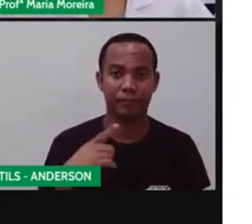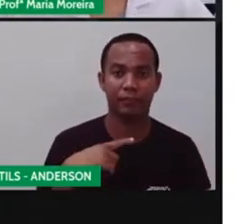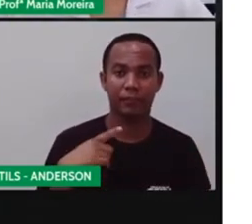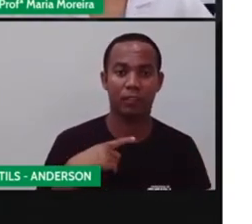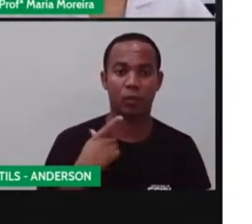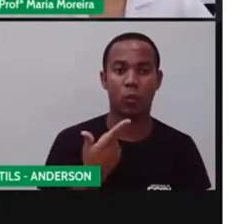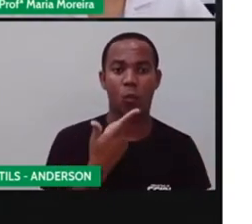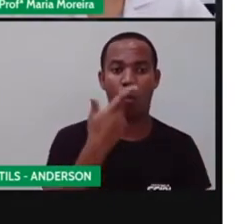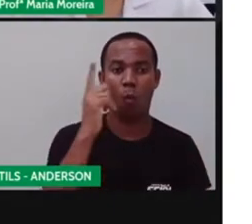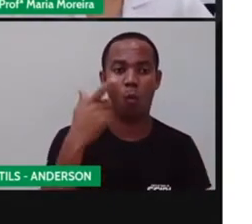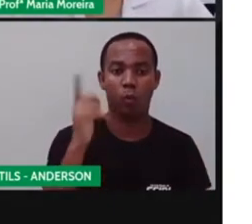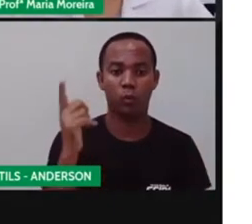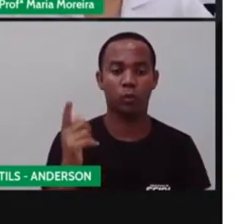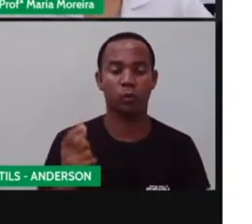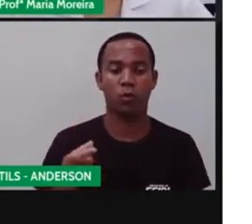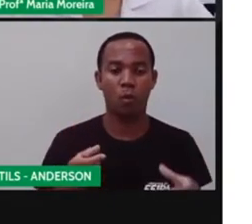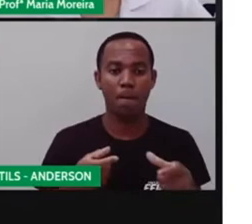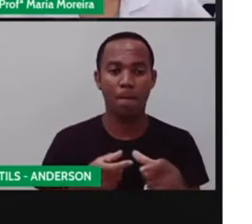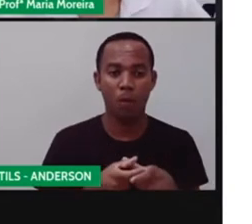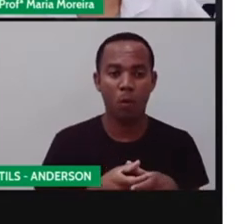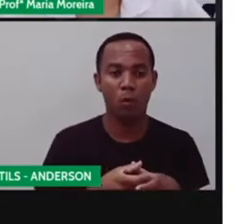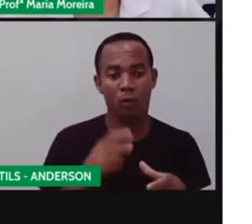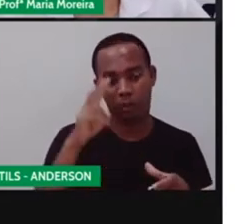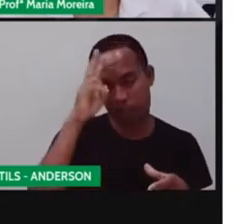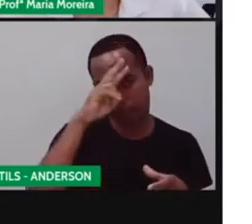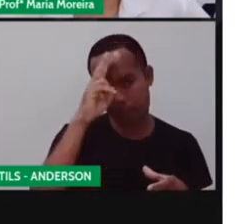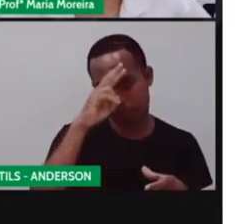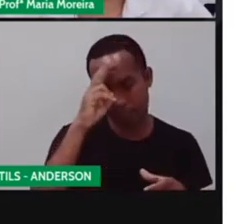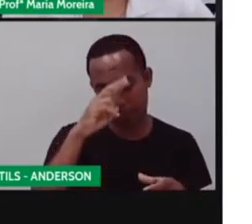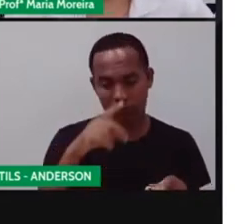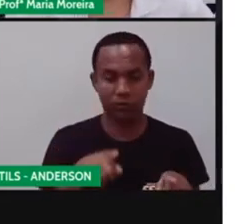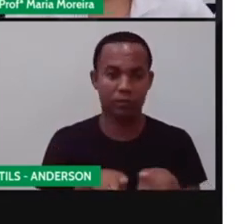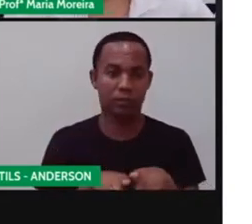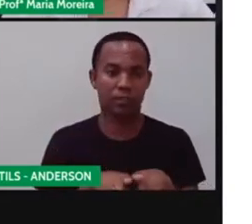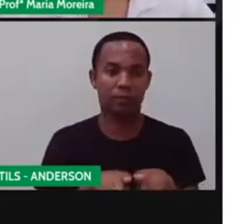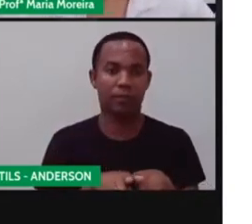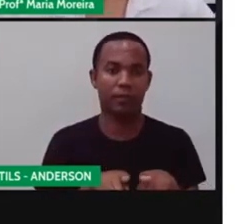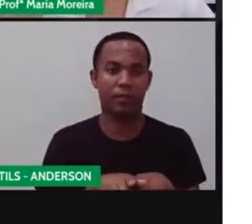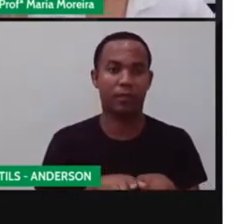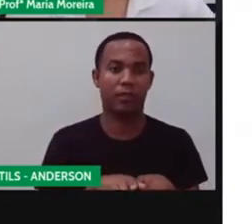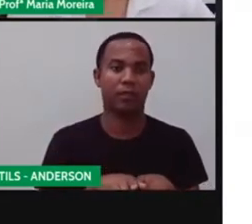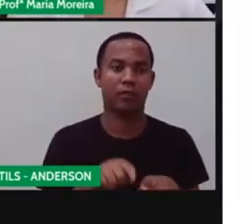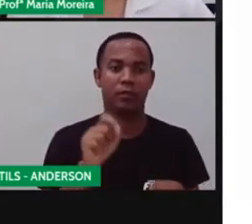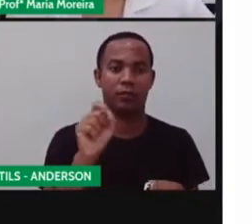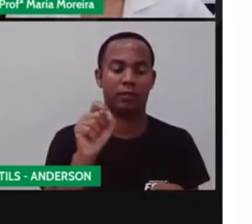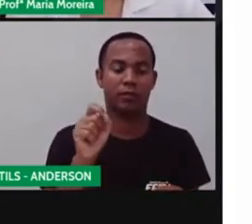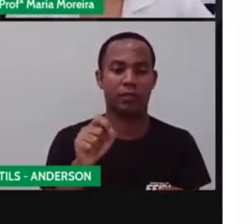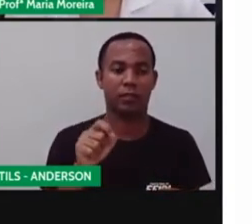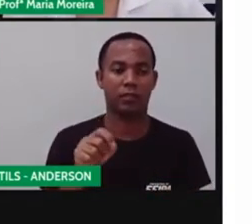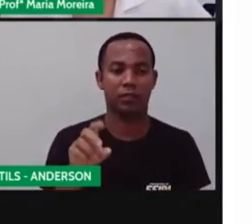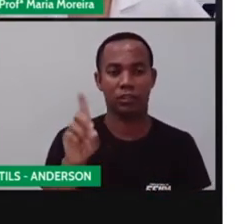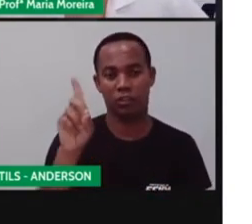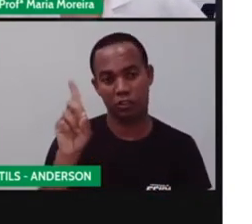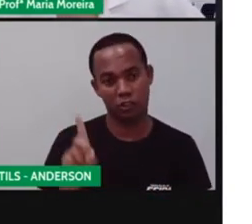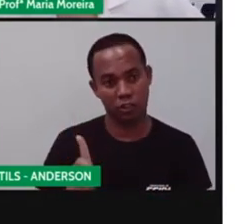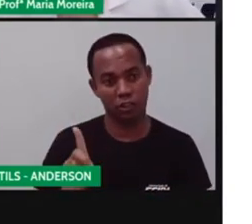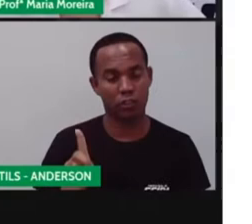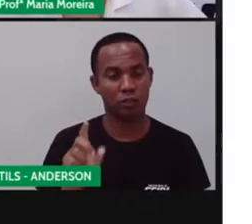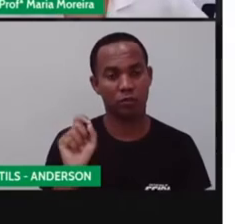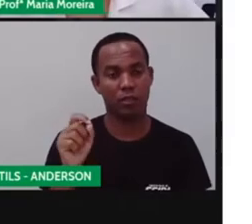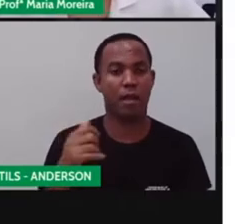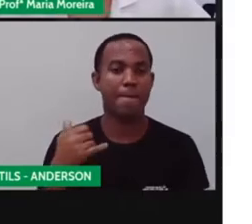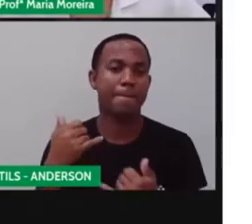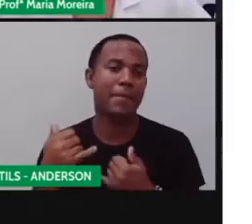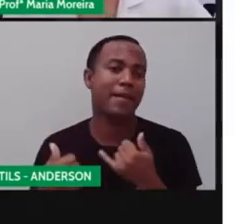outros pouco, né, lembrados, e que também são fundamentais, né? Que direitos são esses, né? O direito de